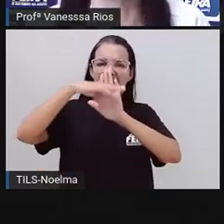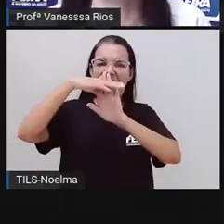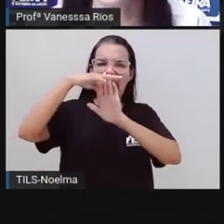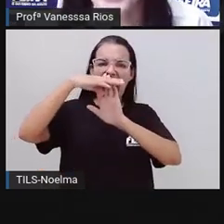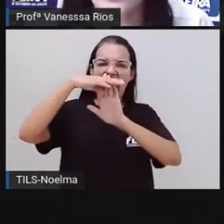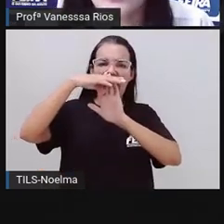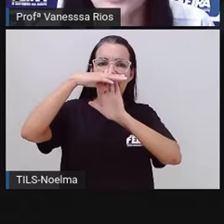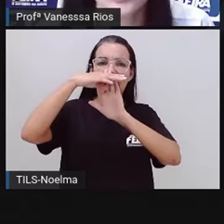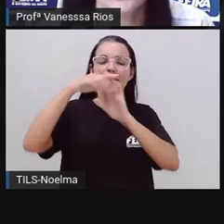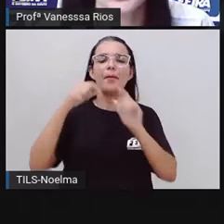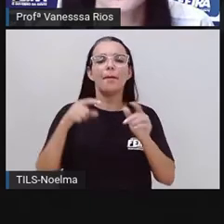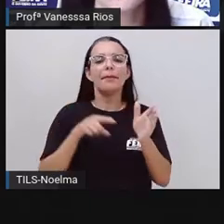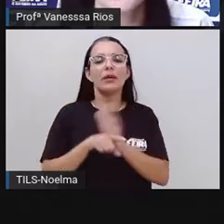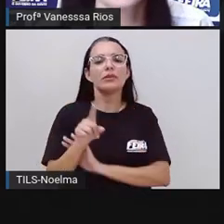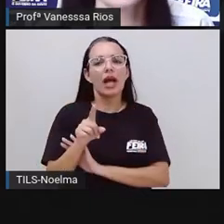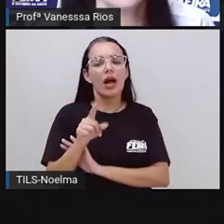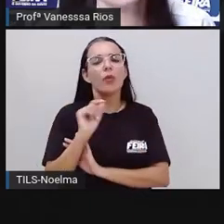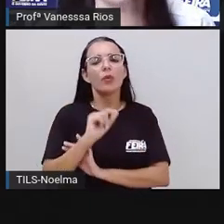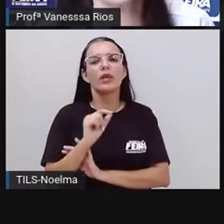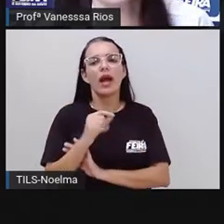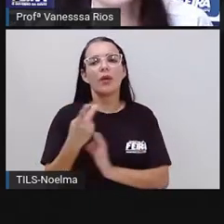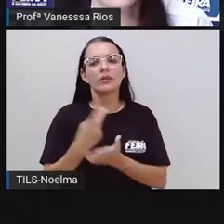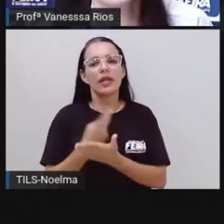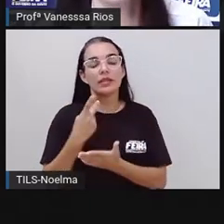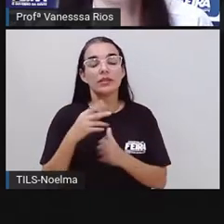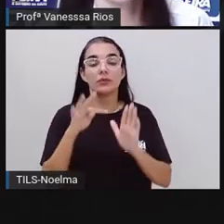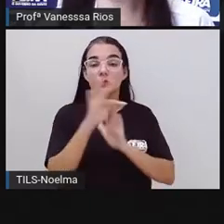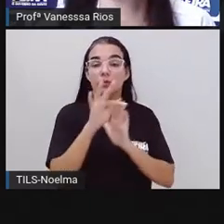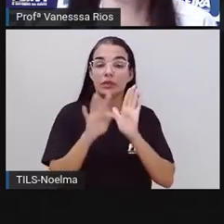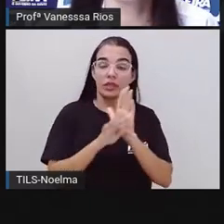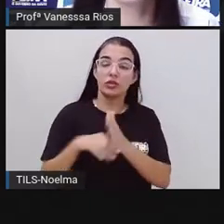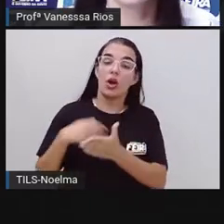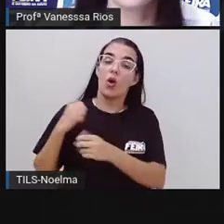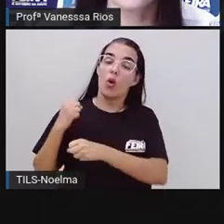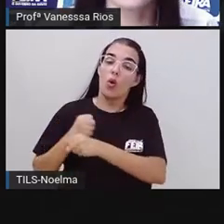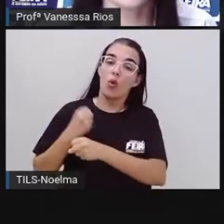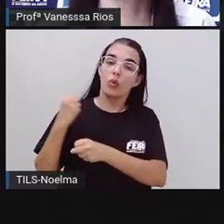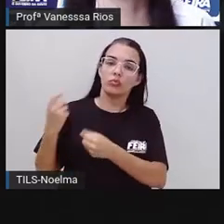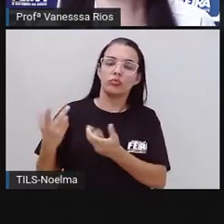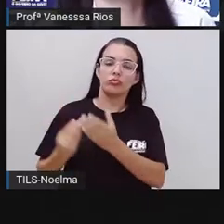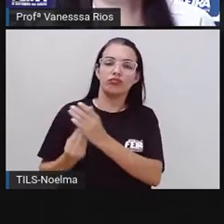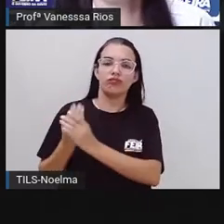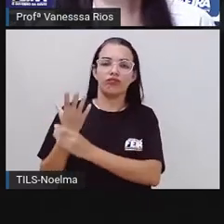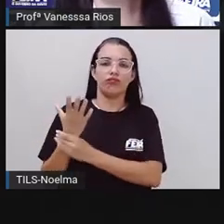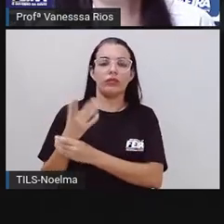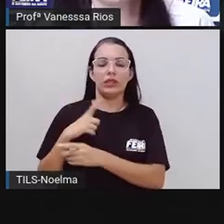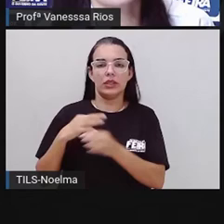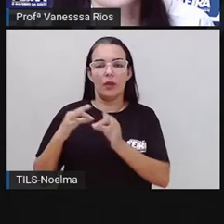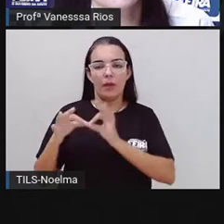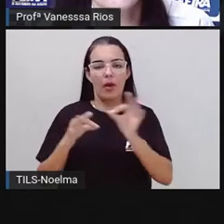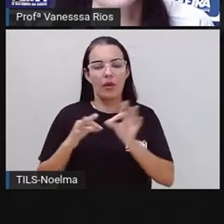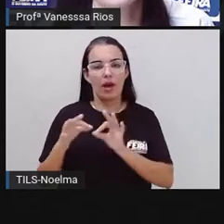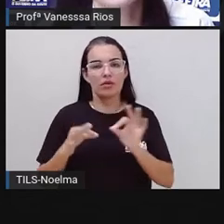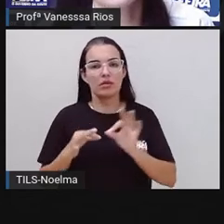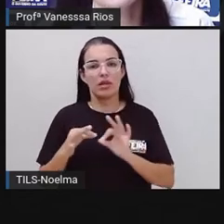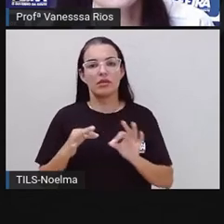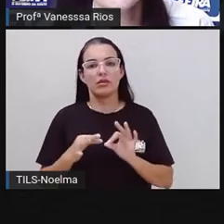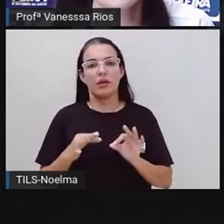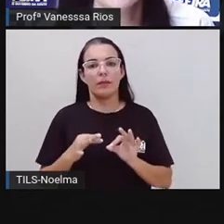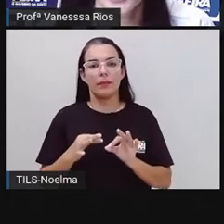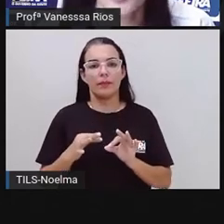um texto é construído e esse texto exige aí uma estrutura e uma organização